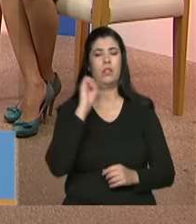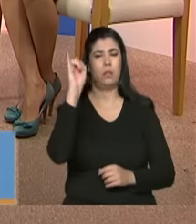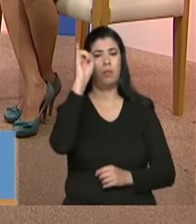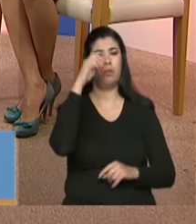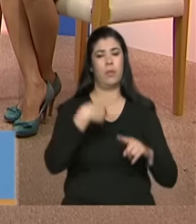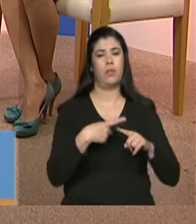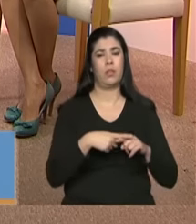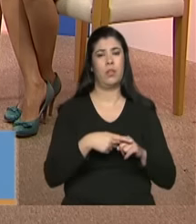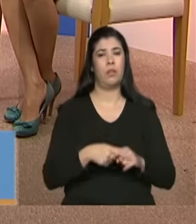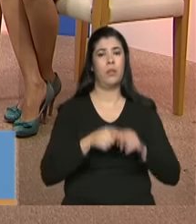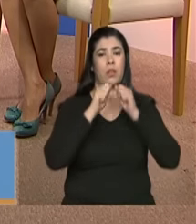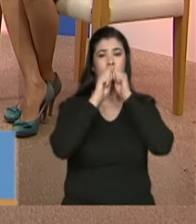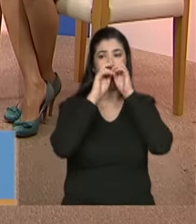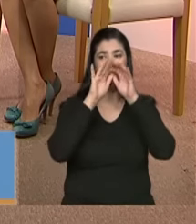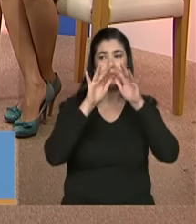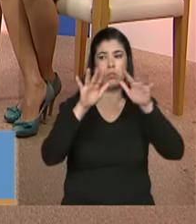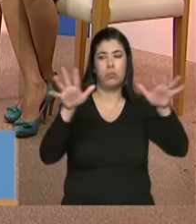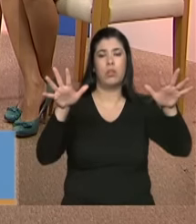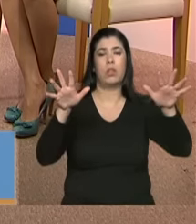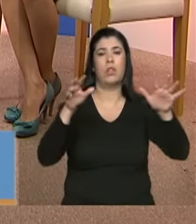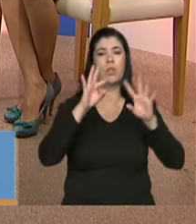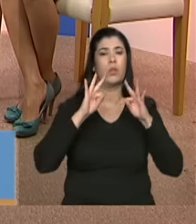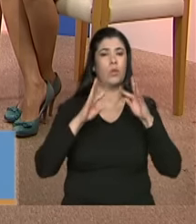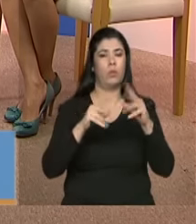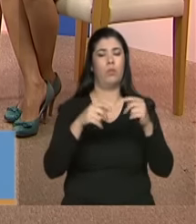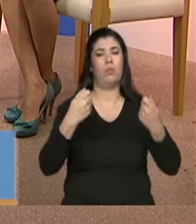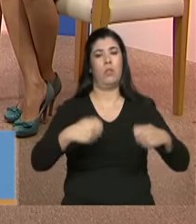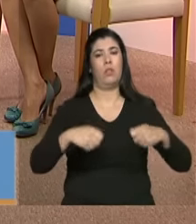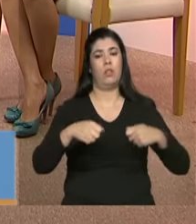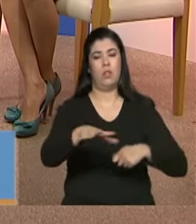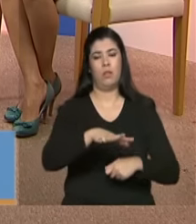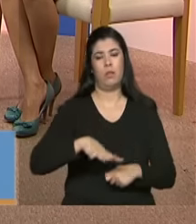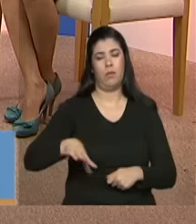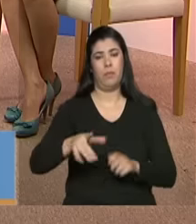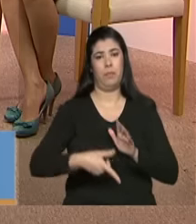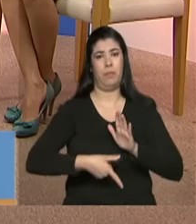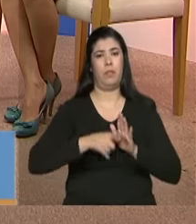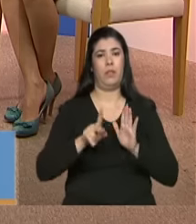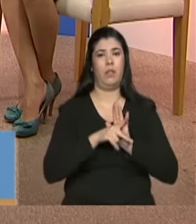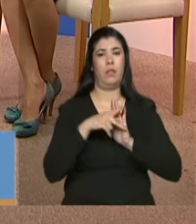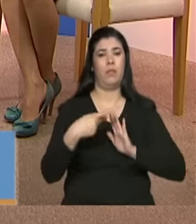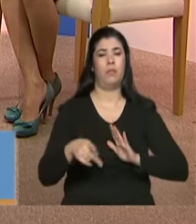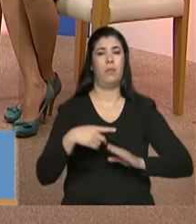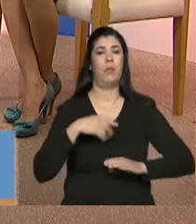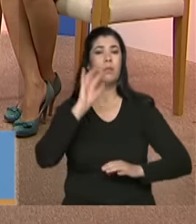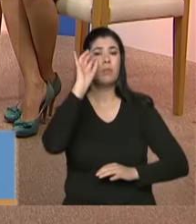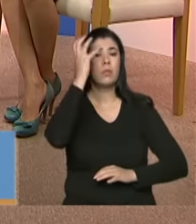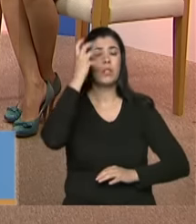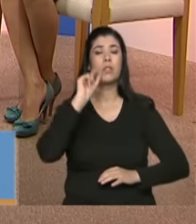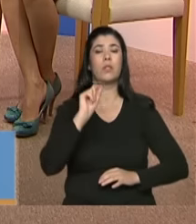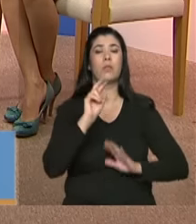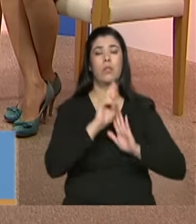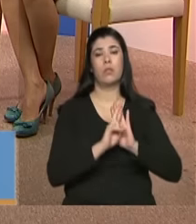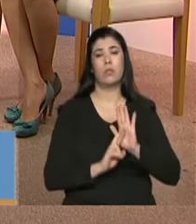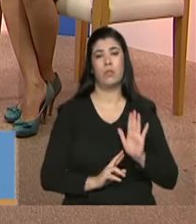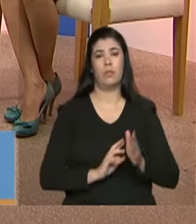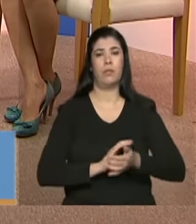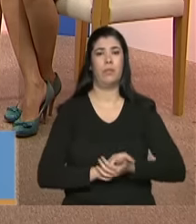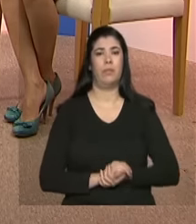porque alcança de fato as necessidades locais antes mesmo da gente aqui definir quais seriam elas